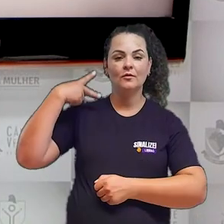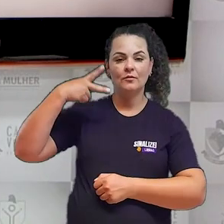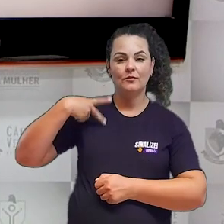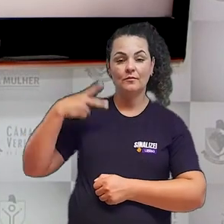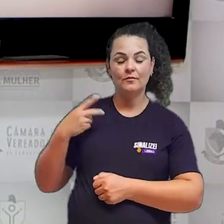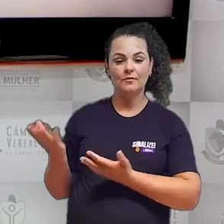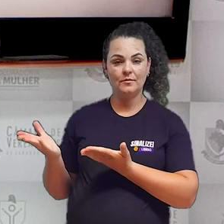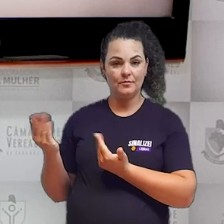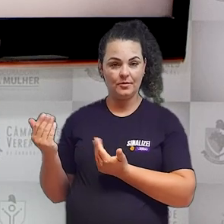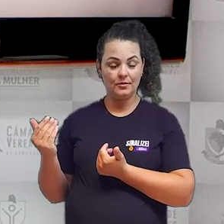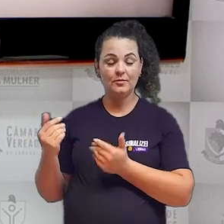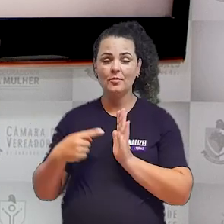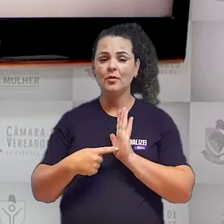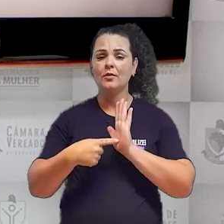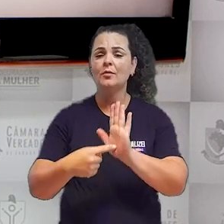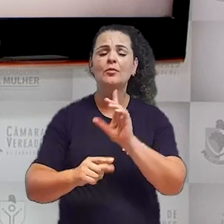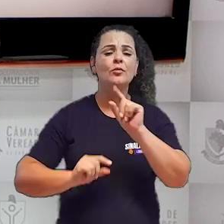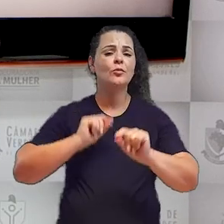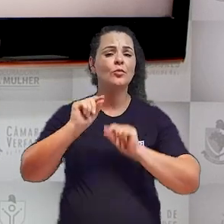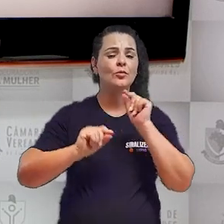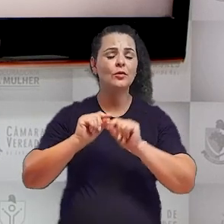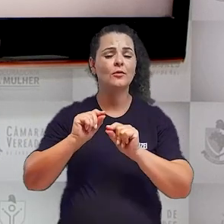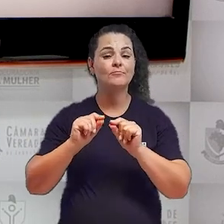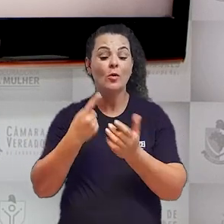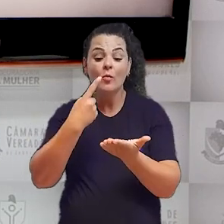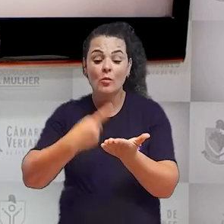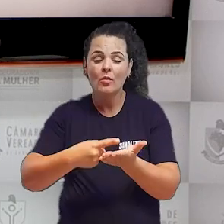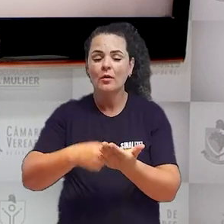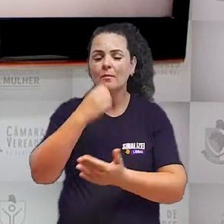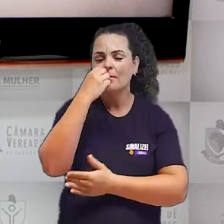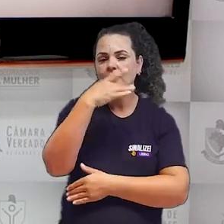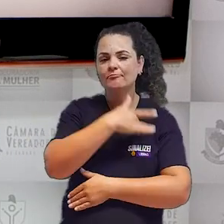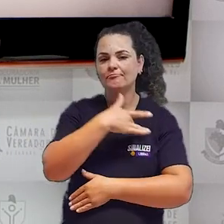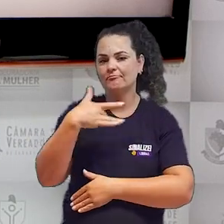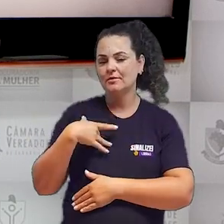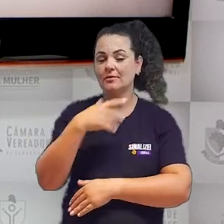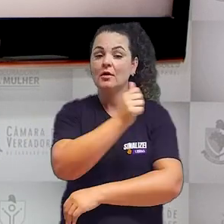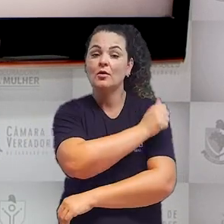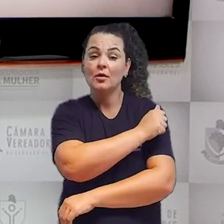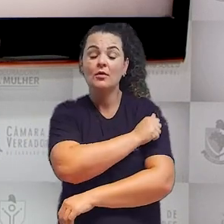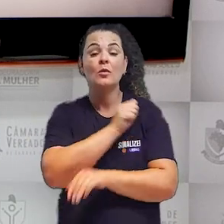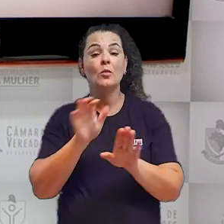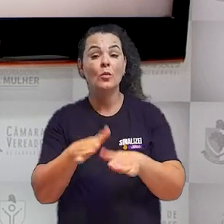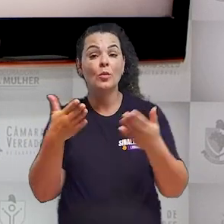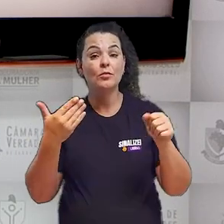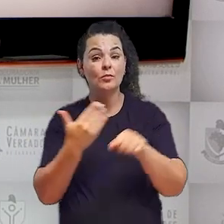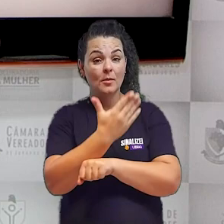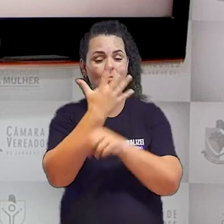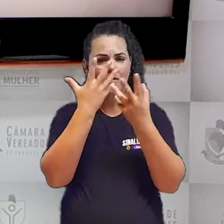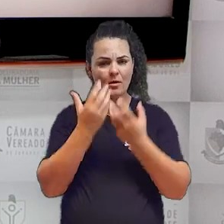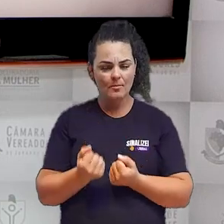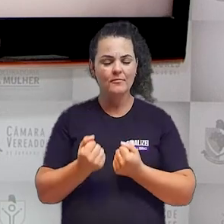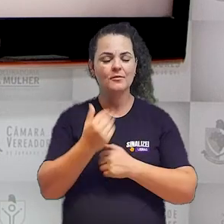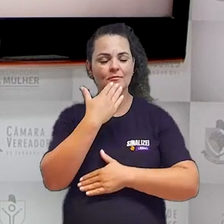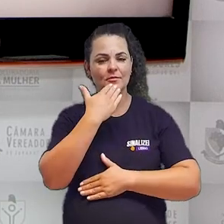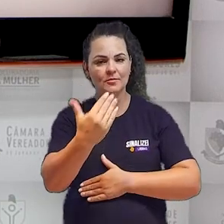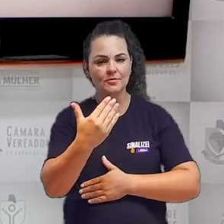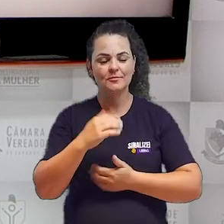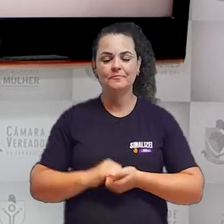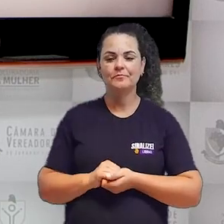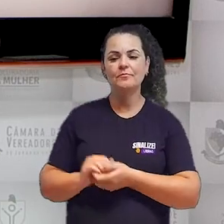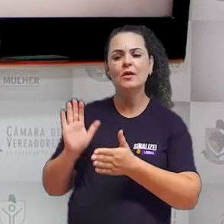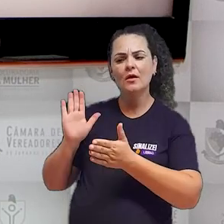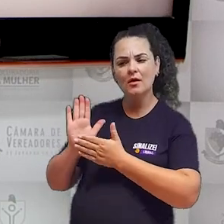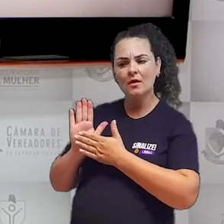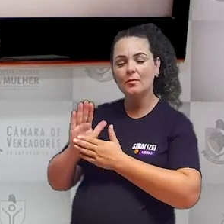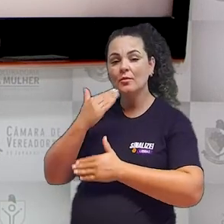Os jovens vereadores mirins demonstraram um compromisso com o bem-estar dos estudantes ao aprovarem mais uma indicação.